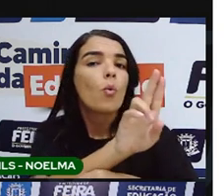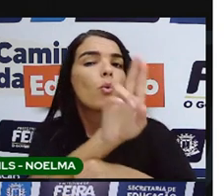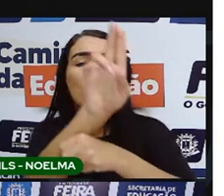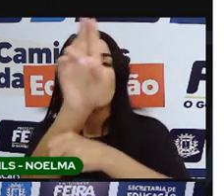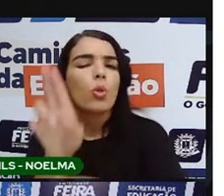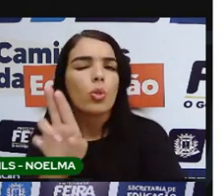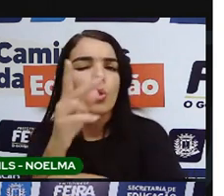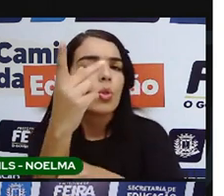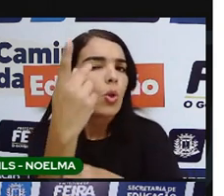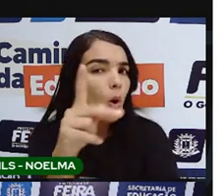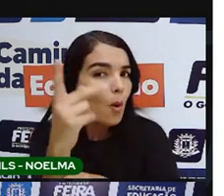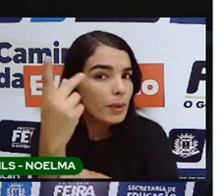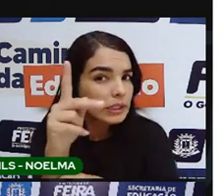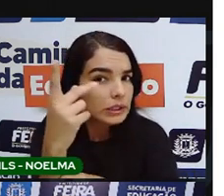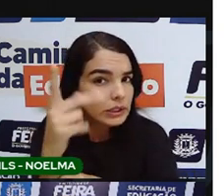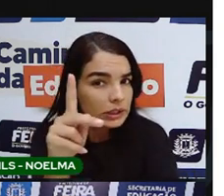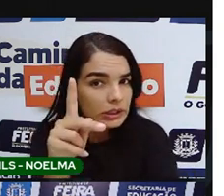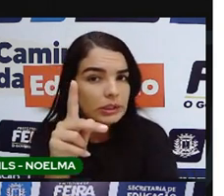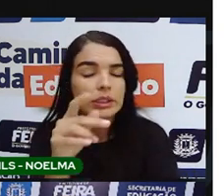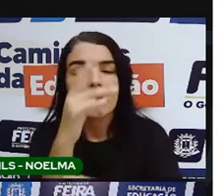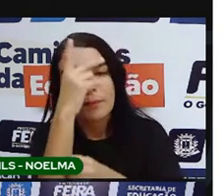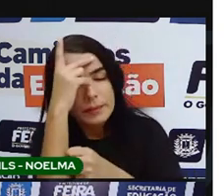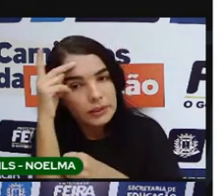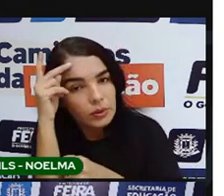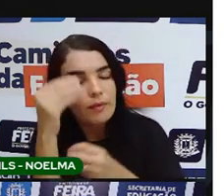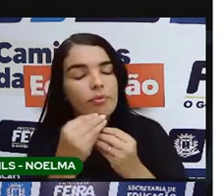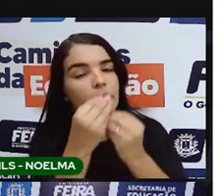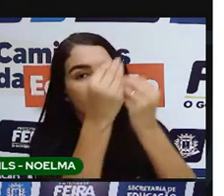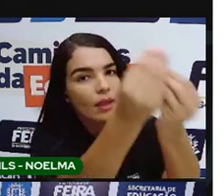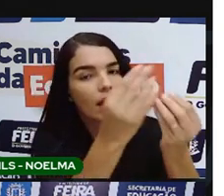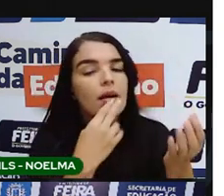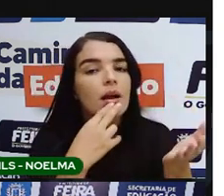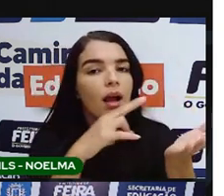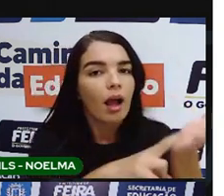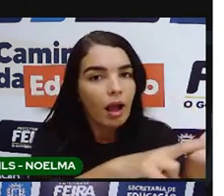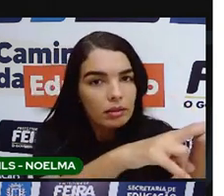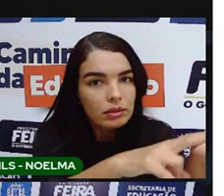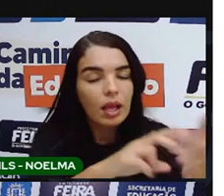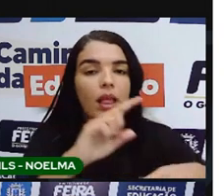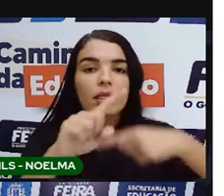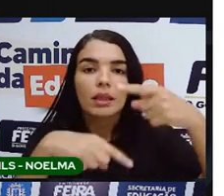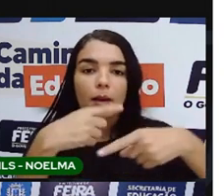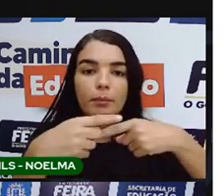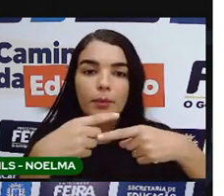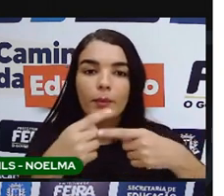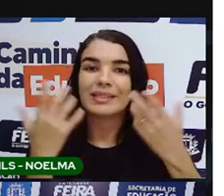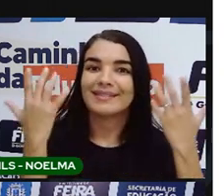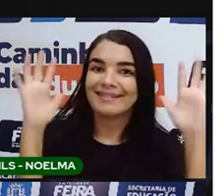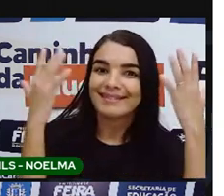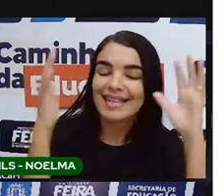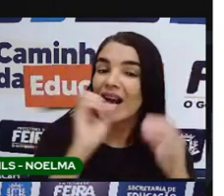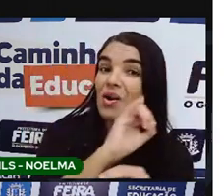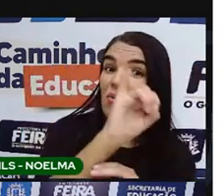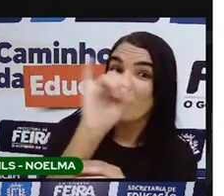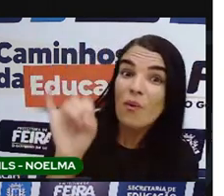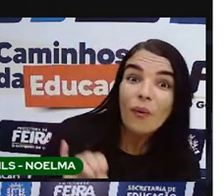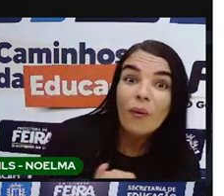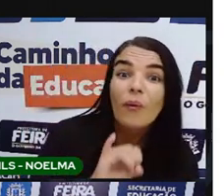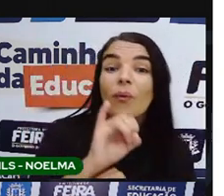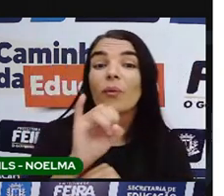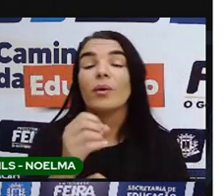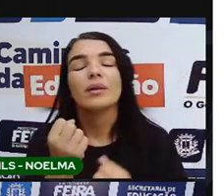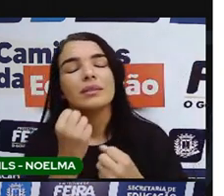seguida, aí embaixo, o nome do destinatário. Depois, a saudação inicial. Olá, Tula,